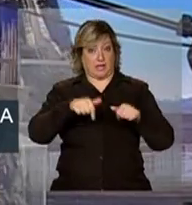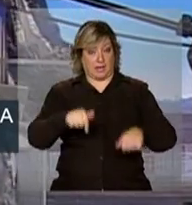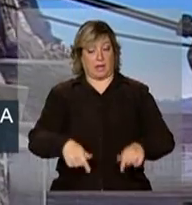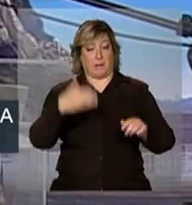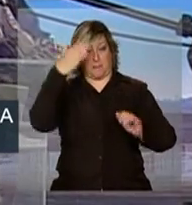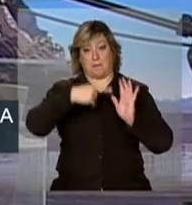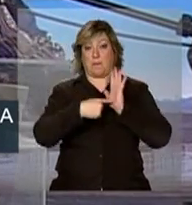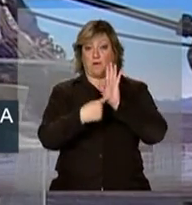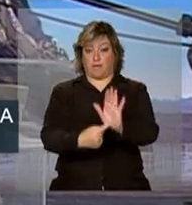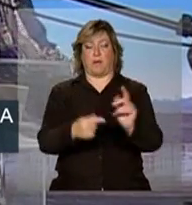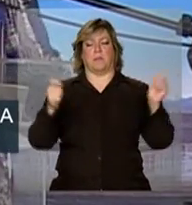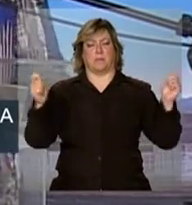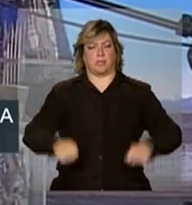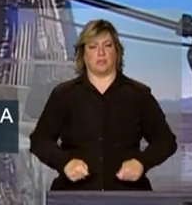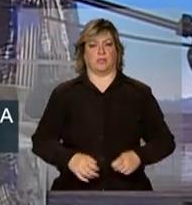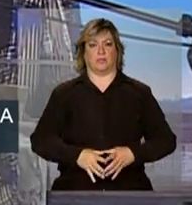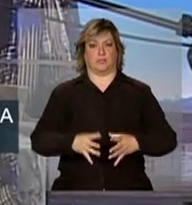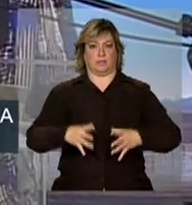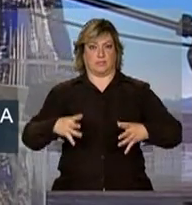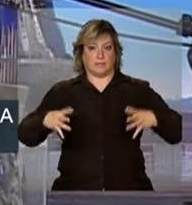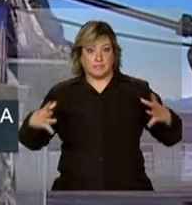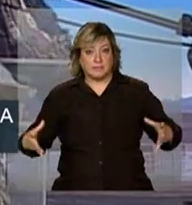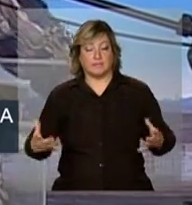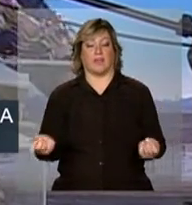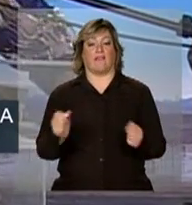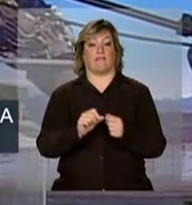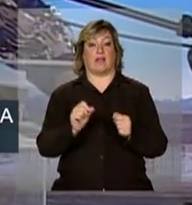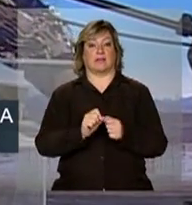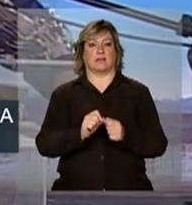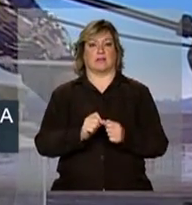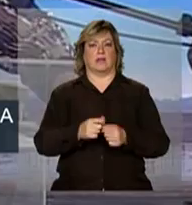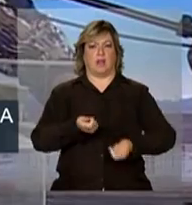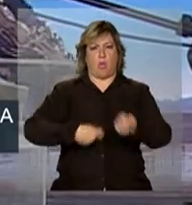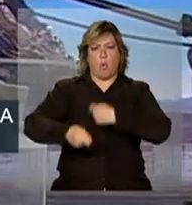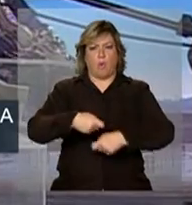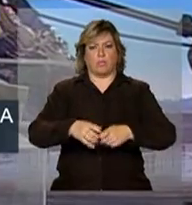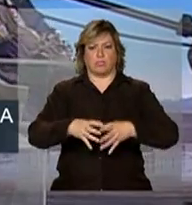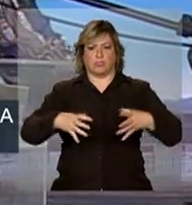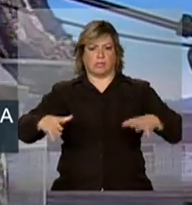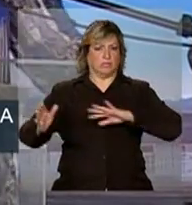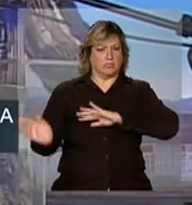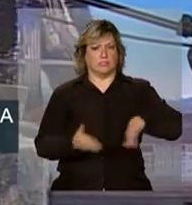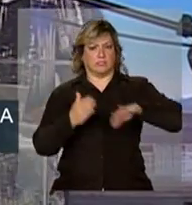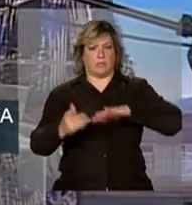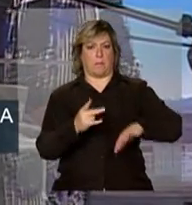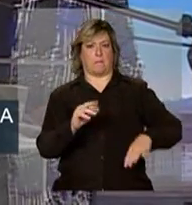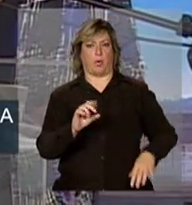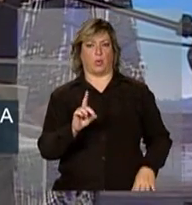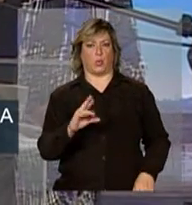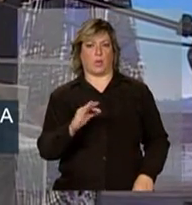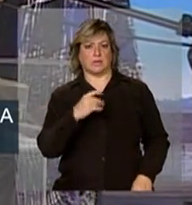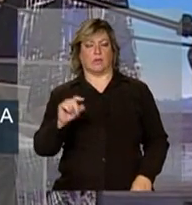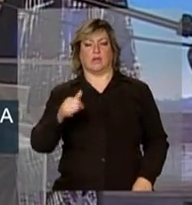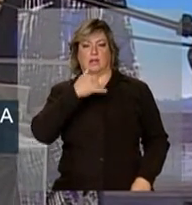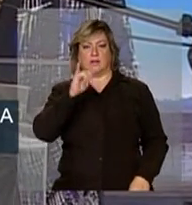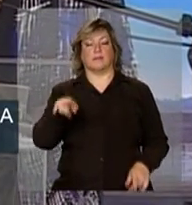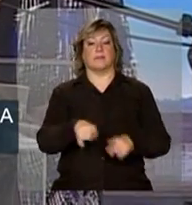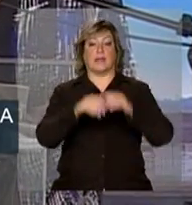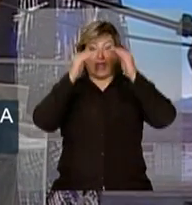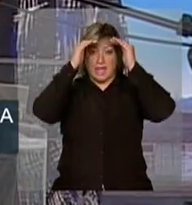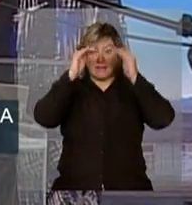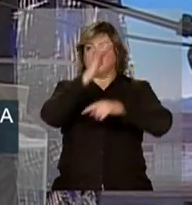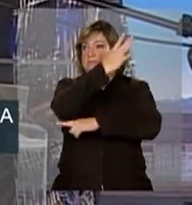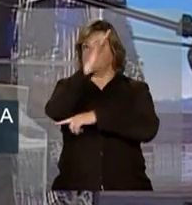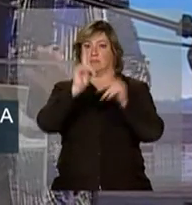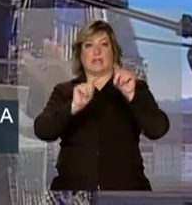é possível crescer, fazer crescer a produção de energia e, ao mesmo tempo, respeitar o meio